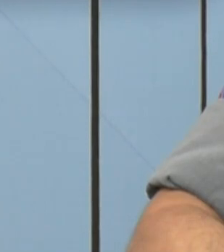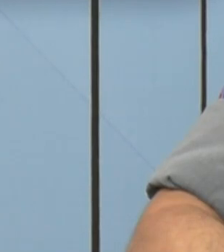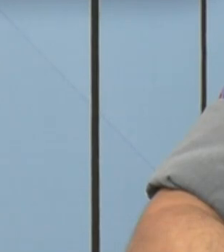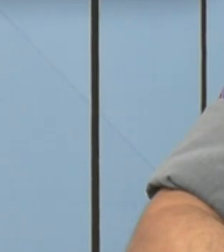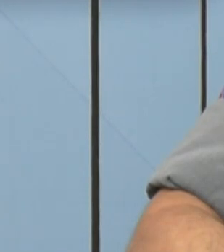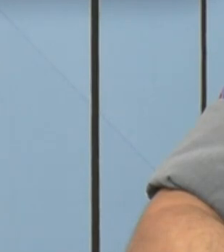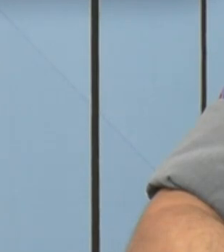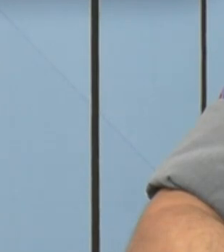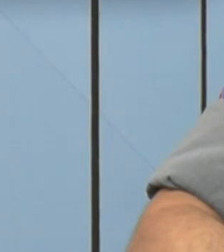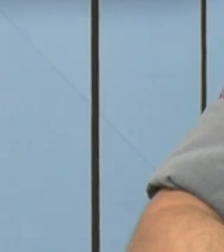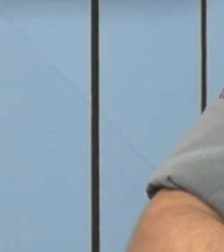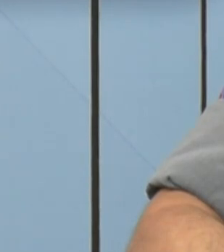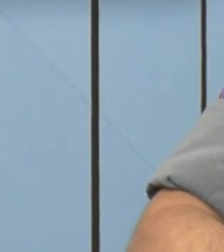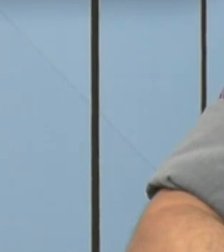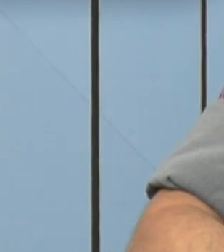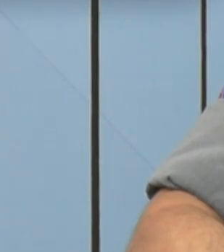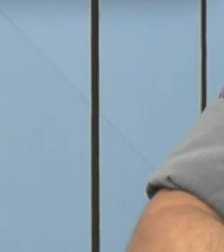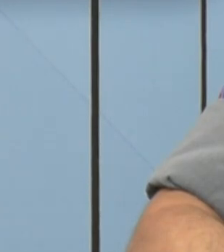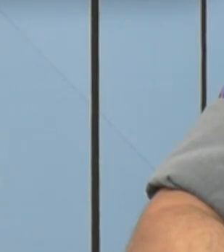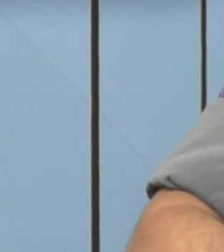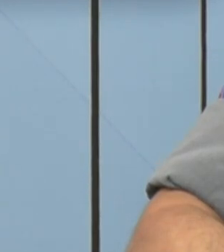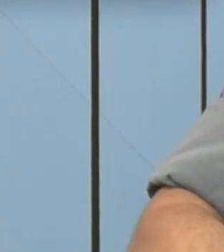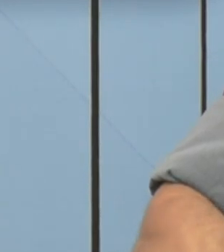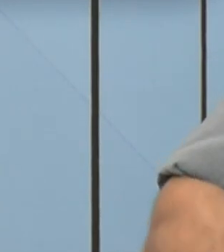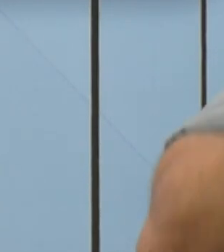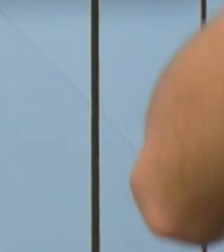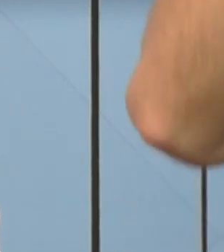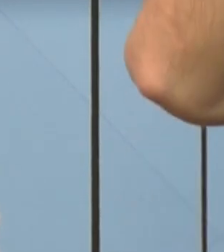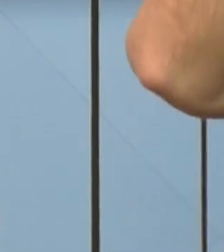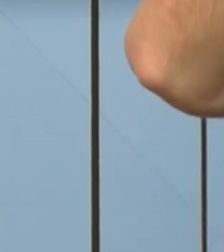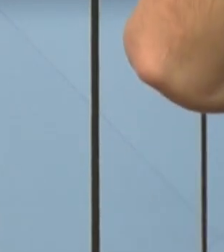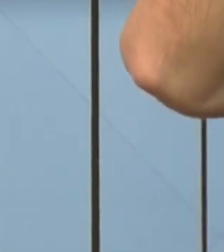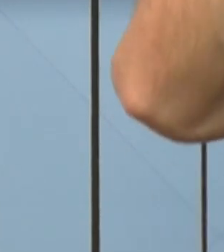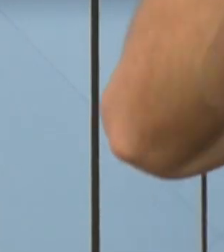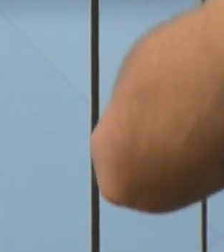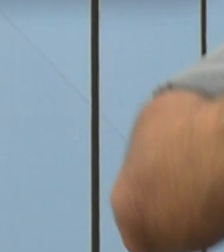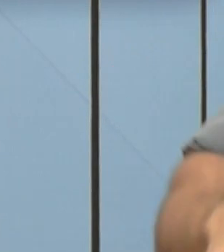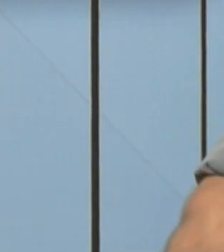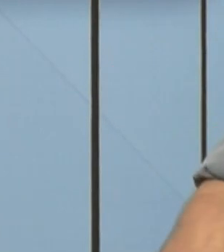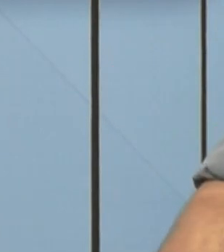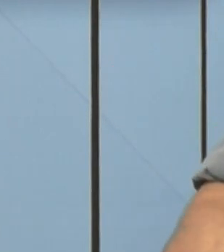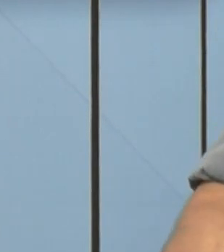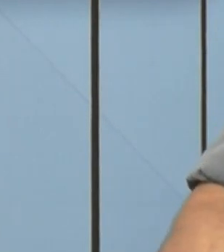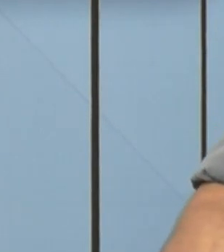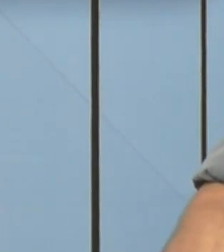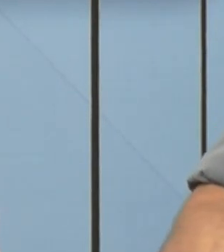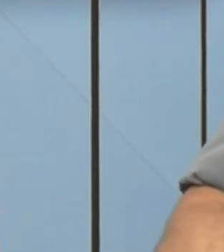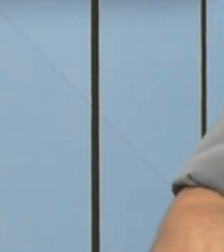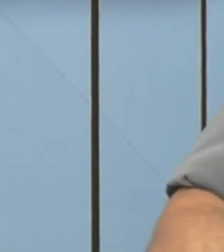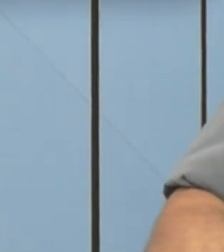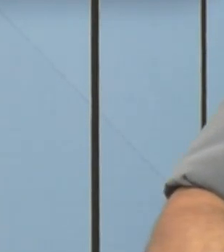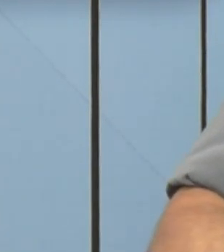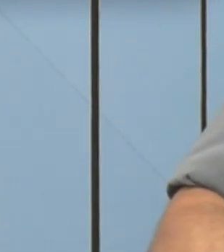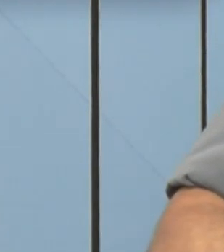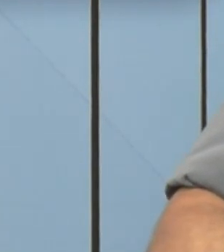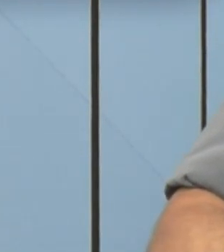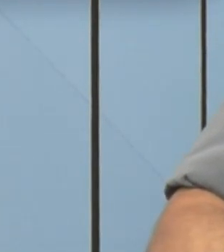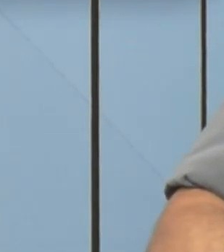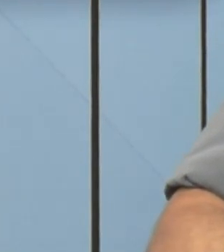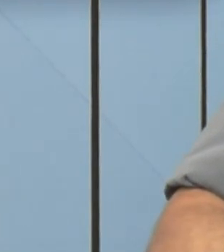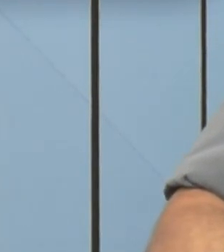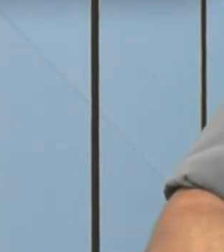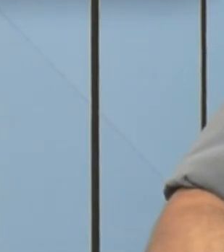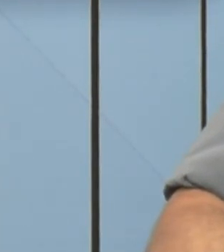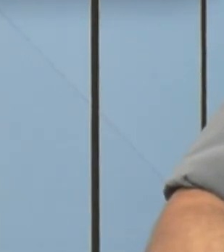milenar e nos ensina a cada dia que é o povo japonês o povo japonês coreano o Japão tem lá os